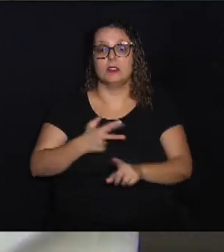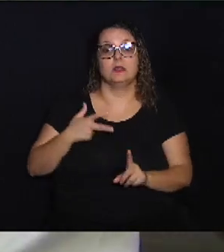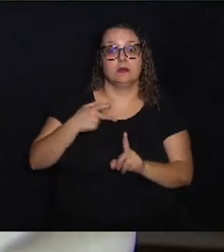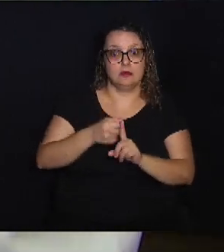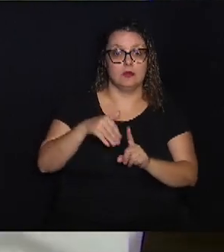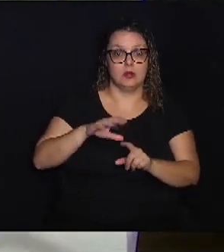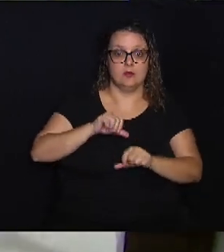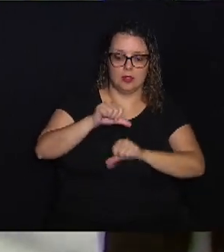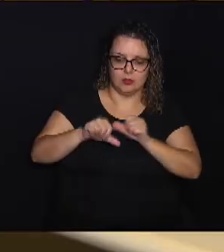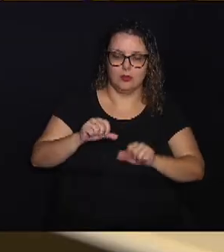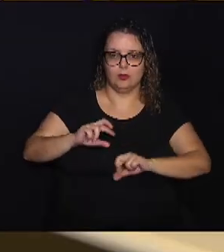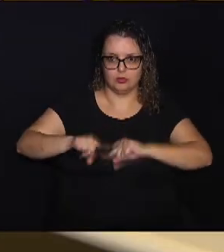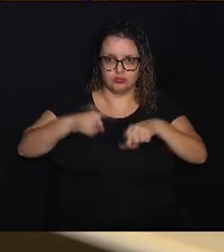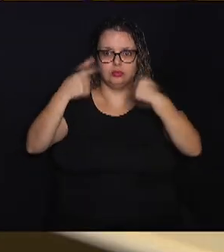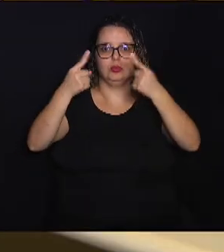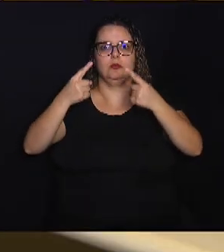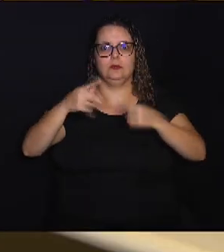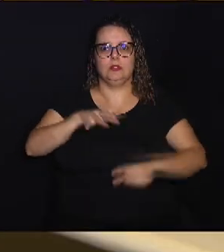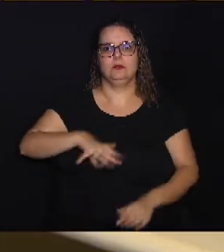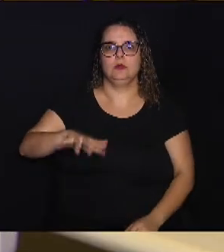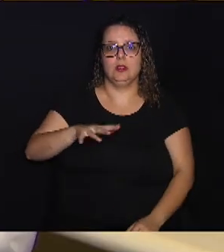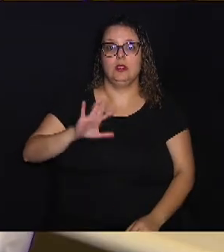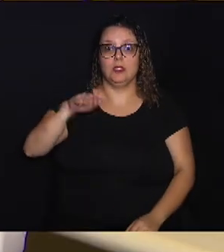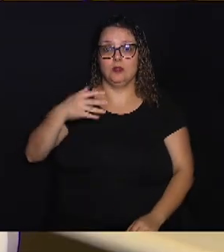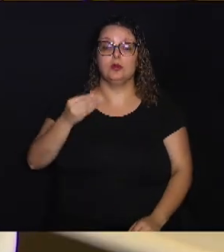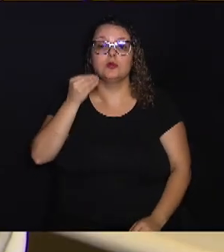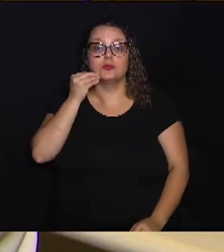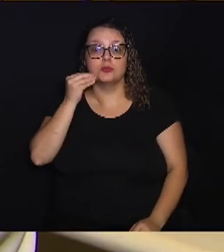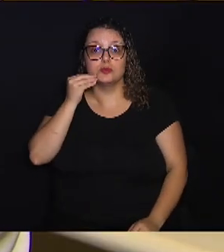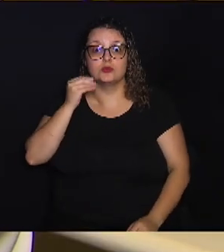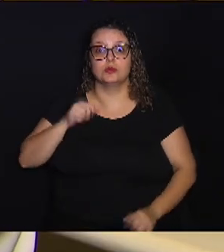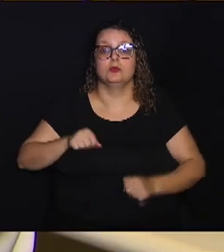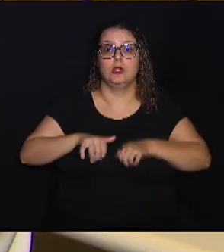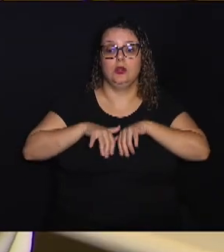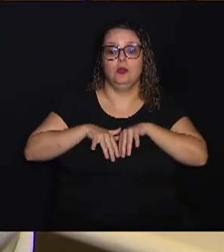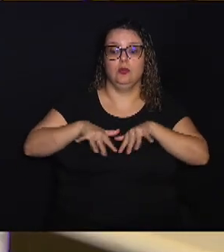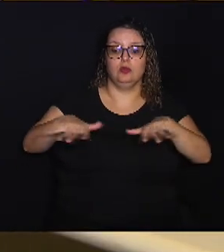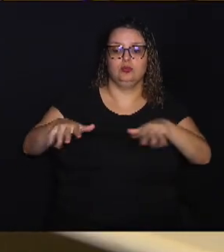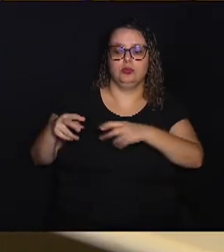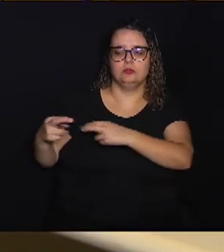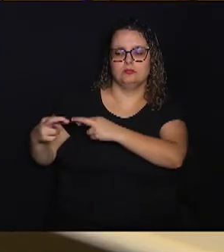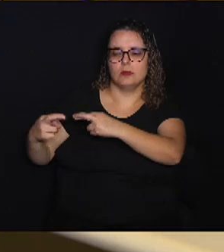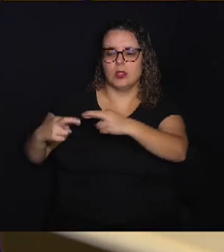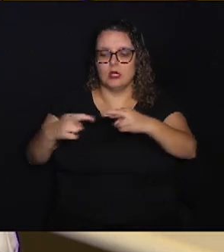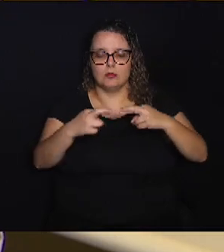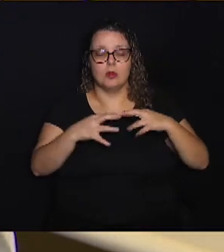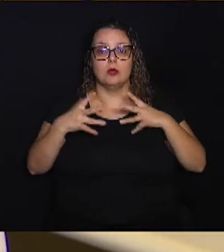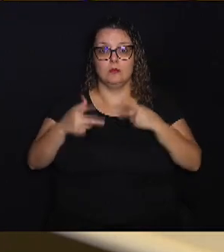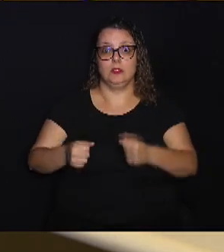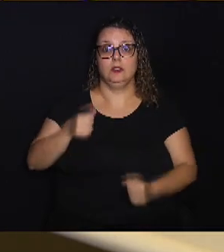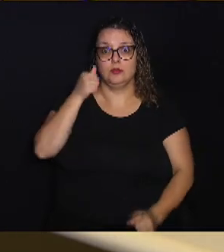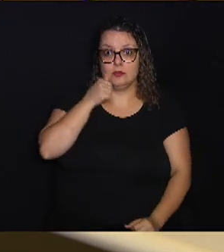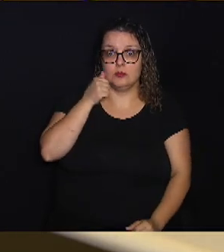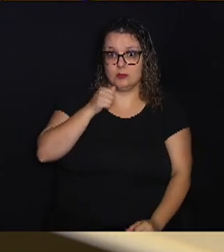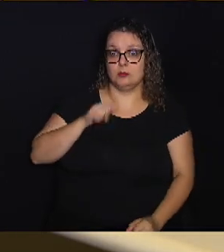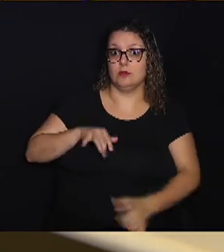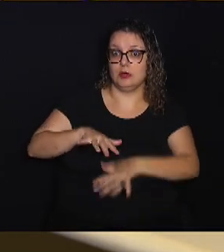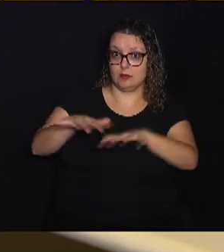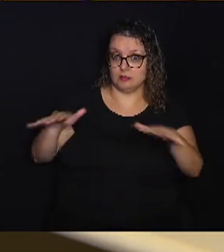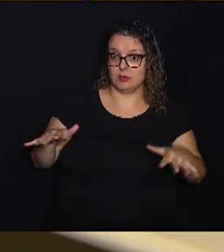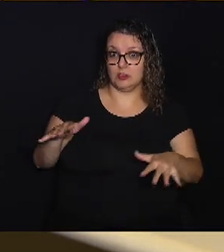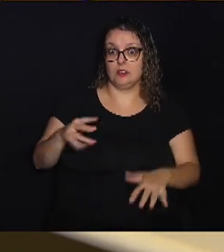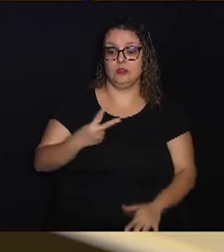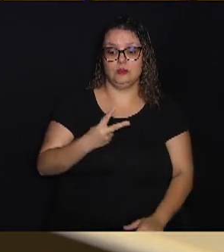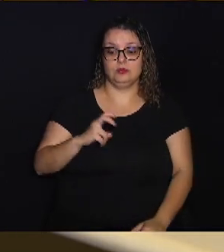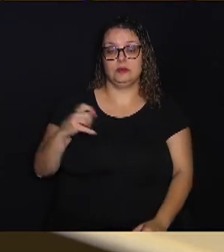revolucionar esse cenário. Na hora que a aplica esse teste com alta cobertura, para todas as mulheres que precisam, que são as mulheres de